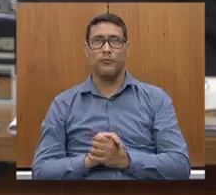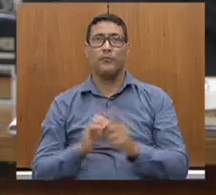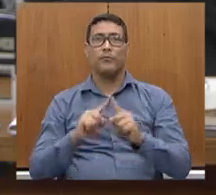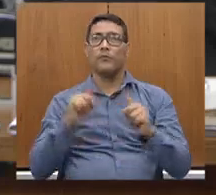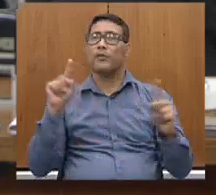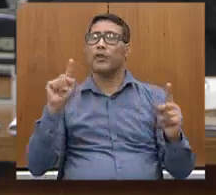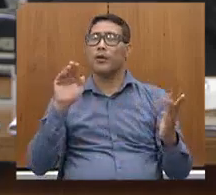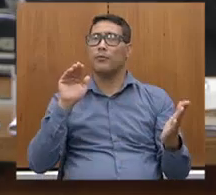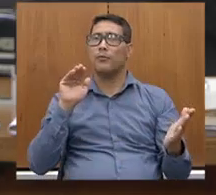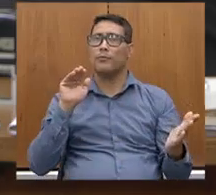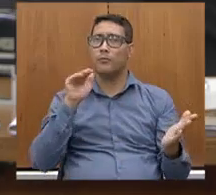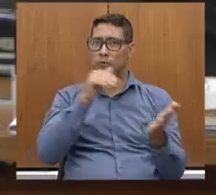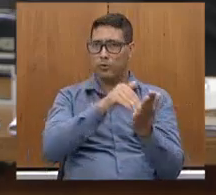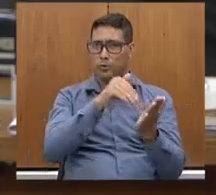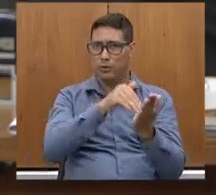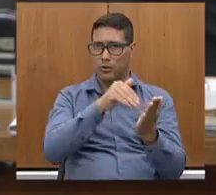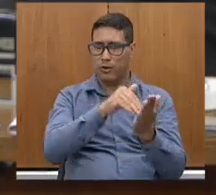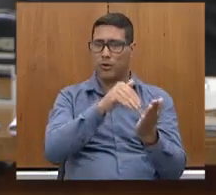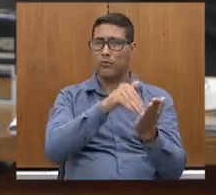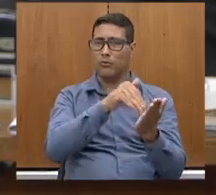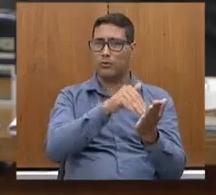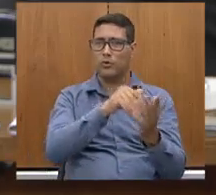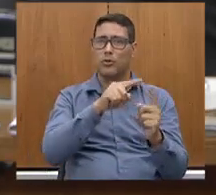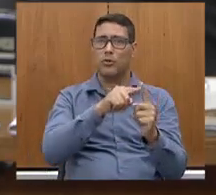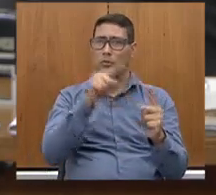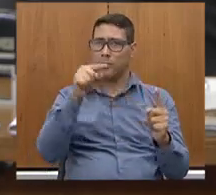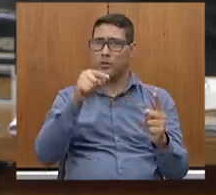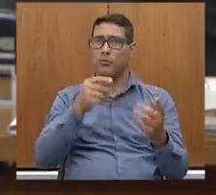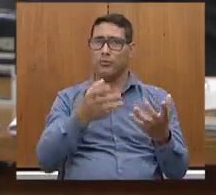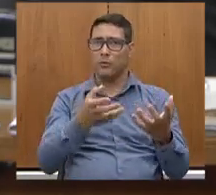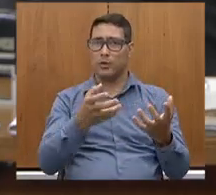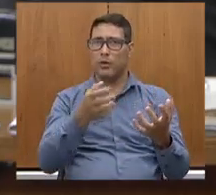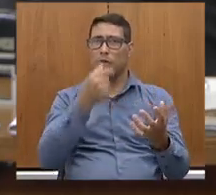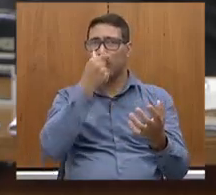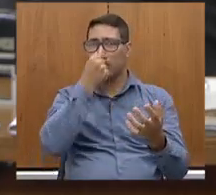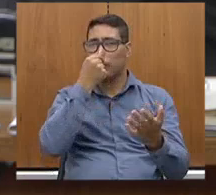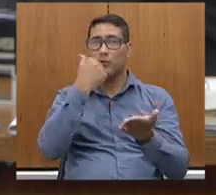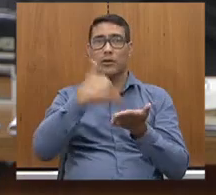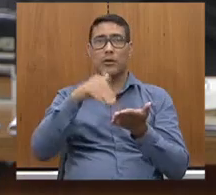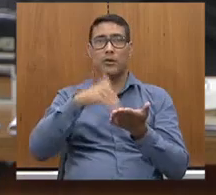não por acaso, mas de propósito, o secretário Marcato.